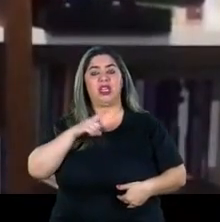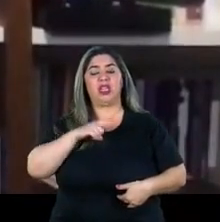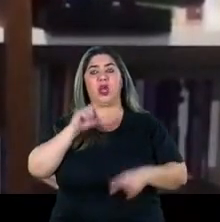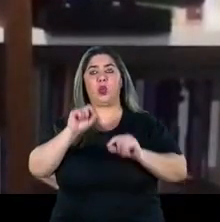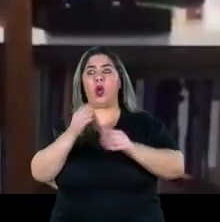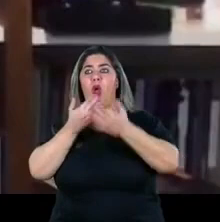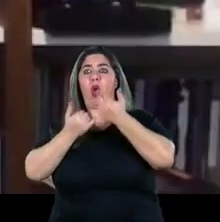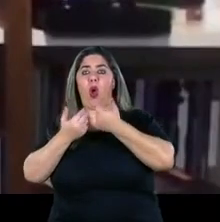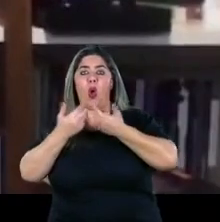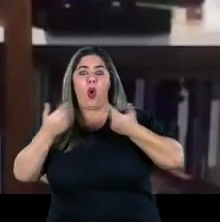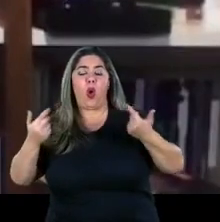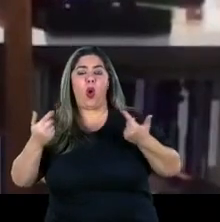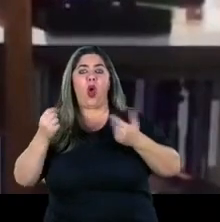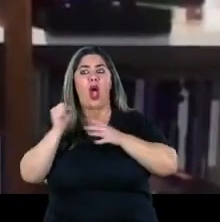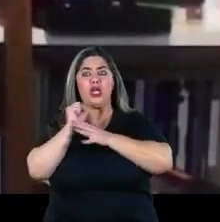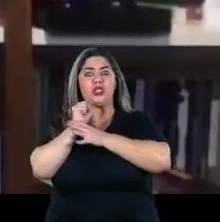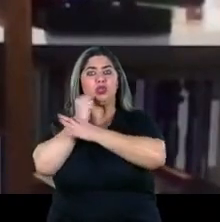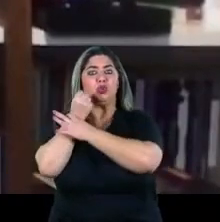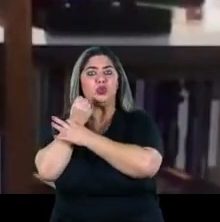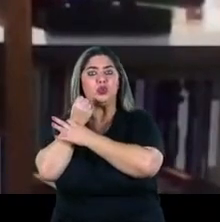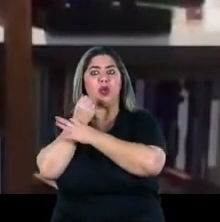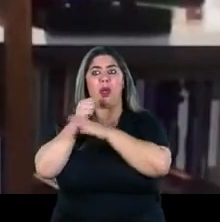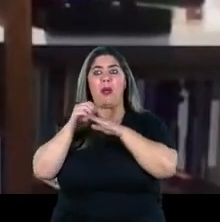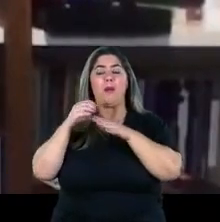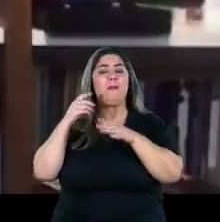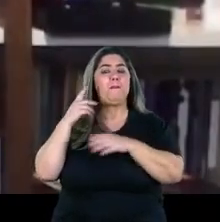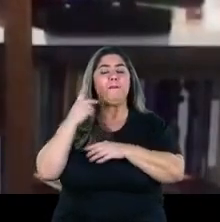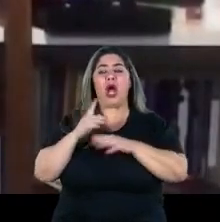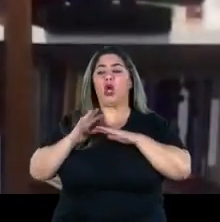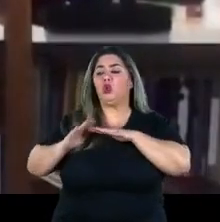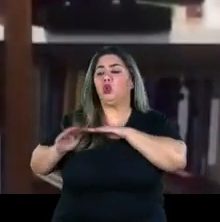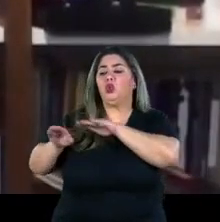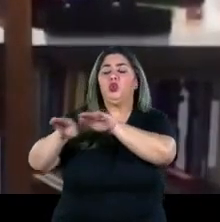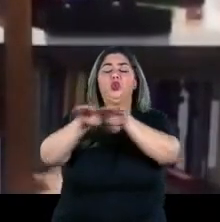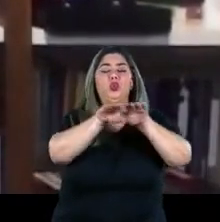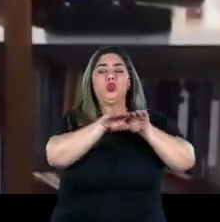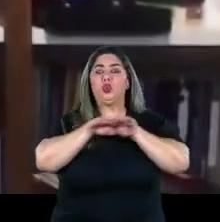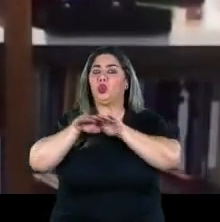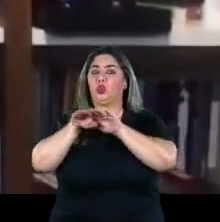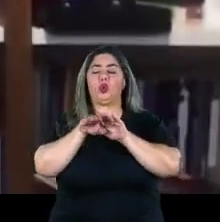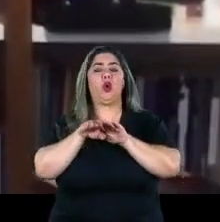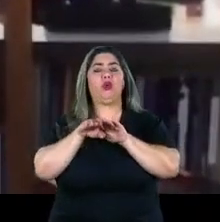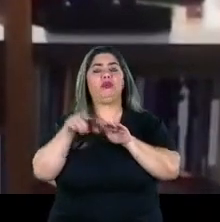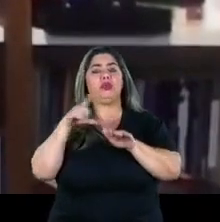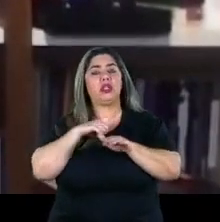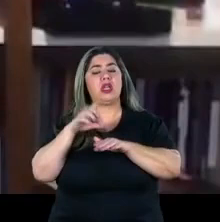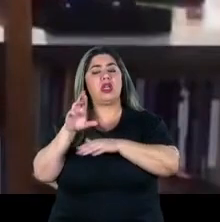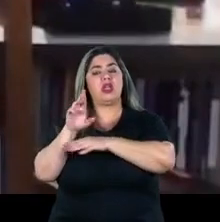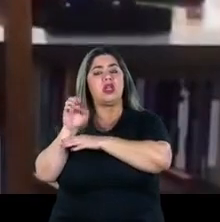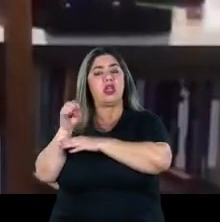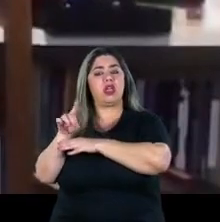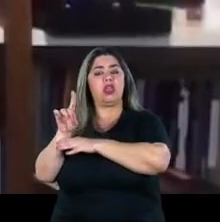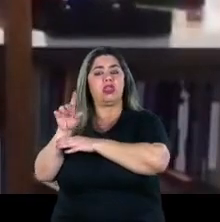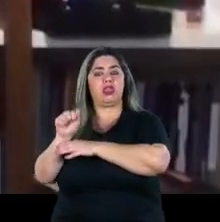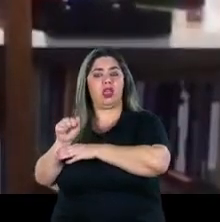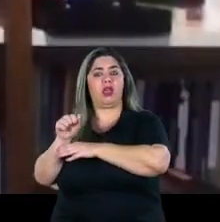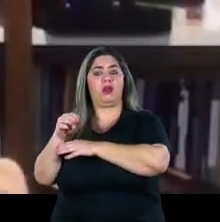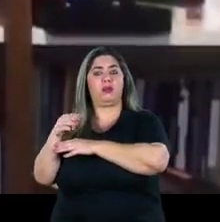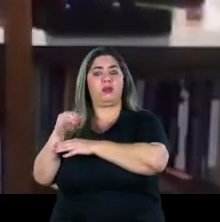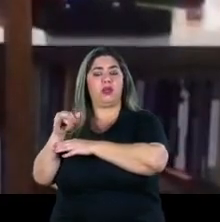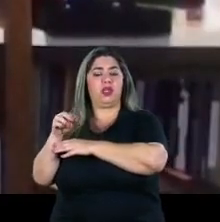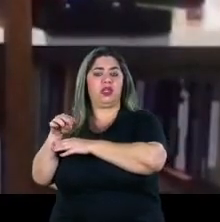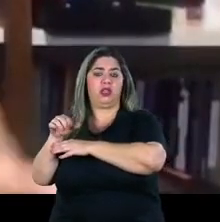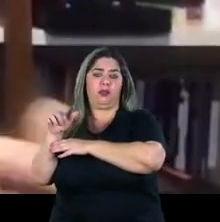alimentar a segurança alimentar para todos como base tem a ver com renda mínima tem a ver com bolsa